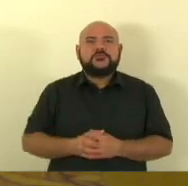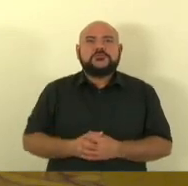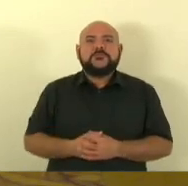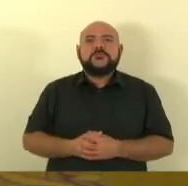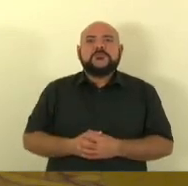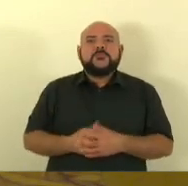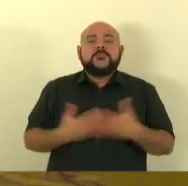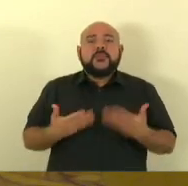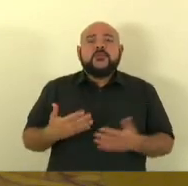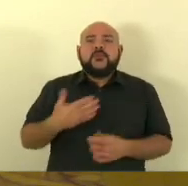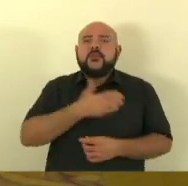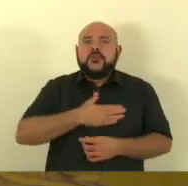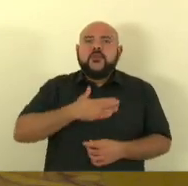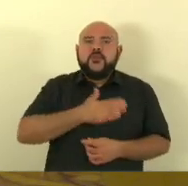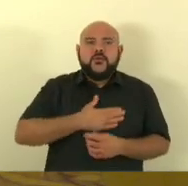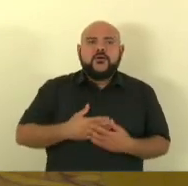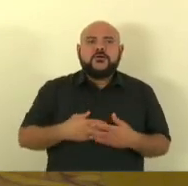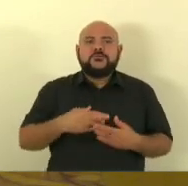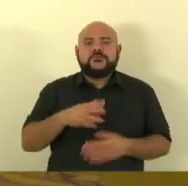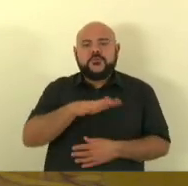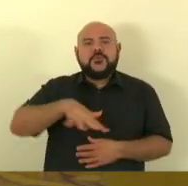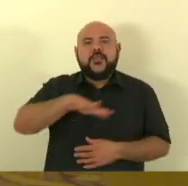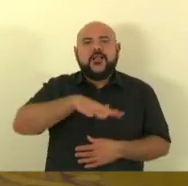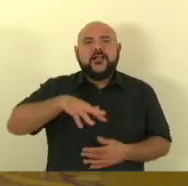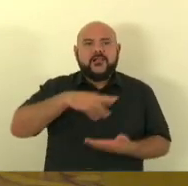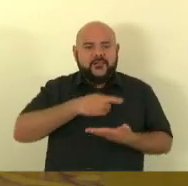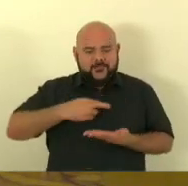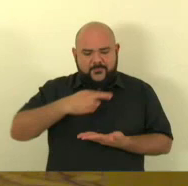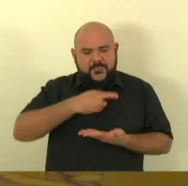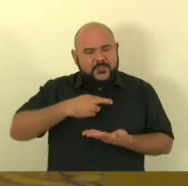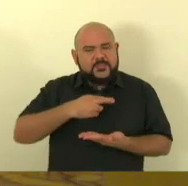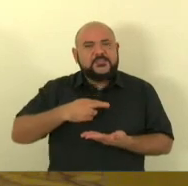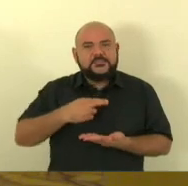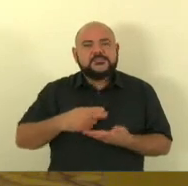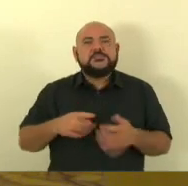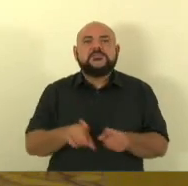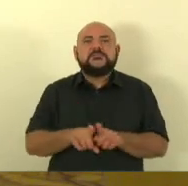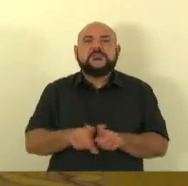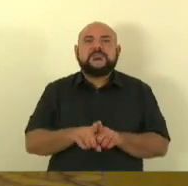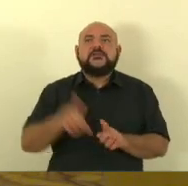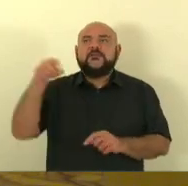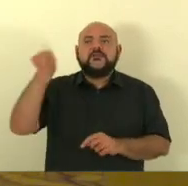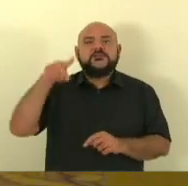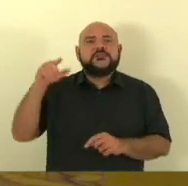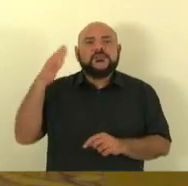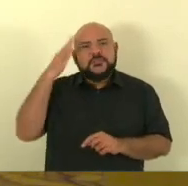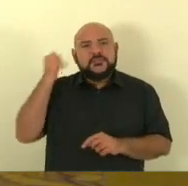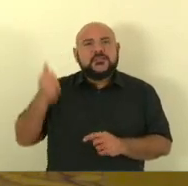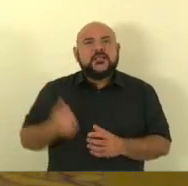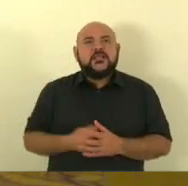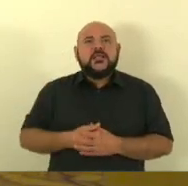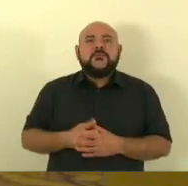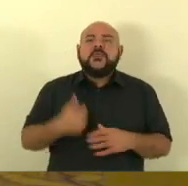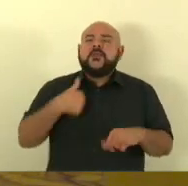eu gosto muito da perícia eu torço pela perícia vocês sabem do meu carinho do meu apreço os peritos